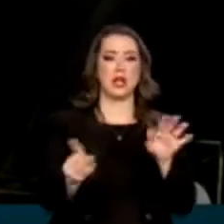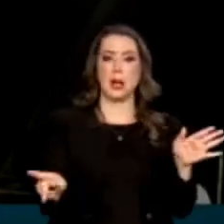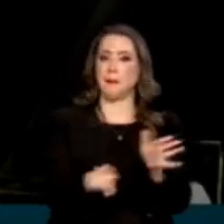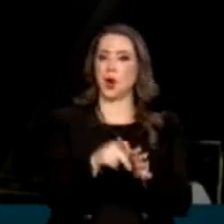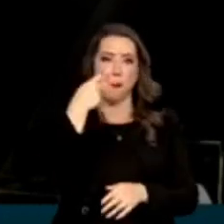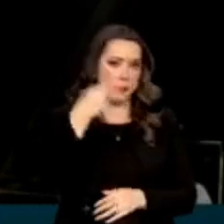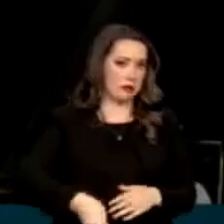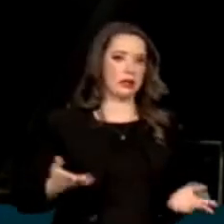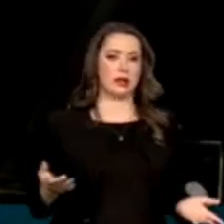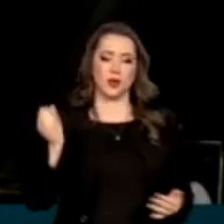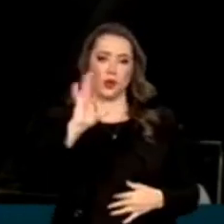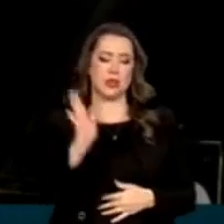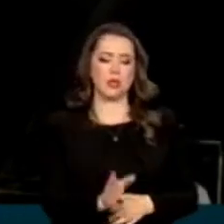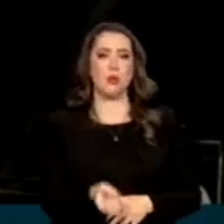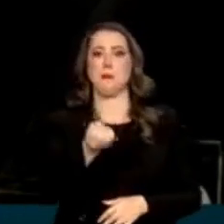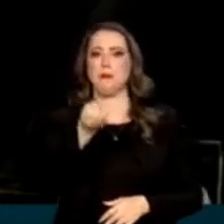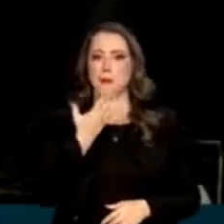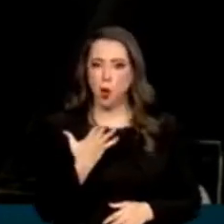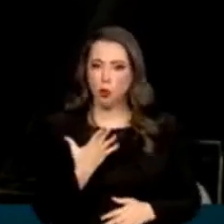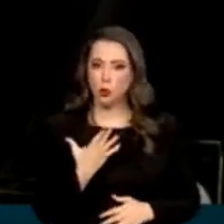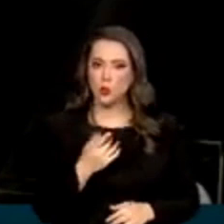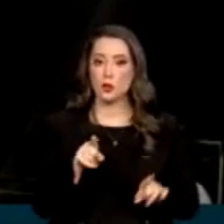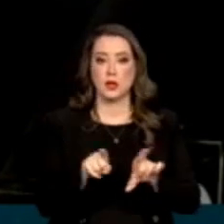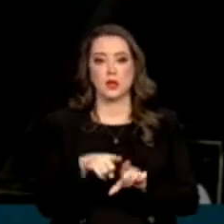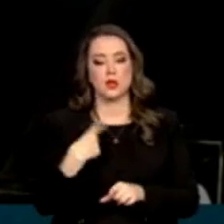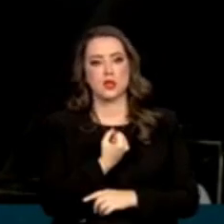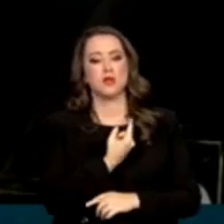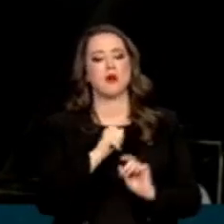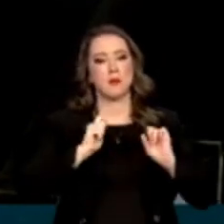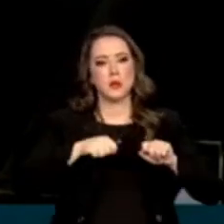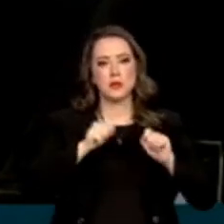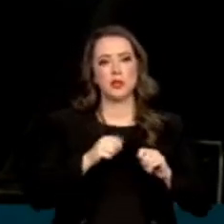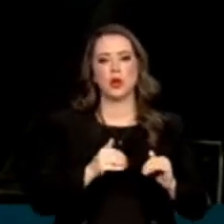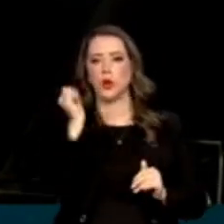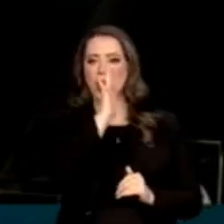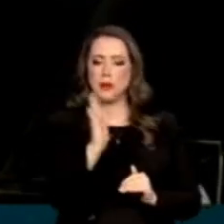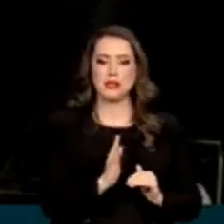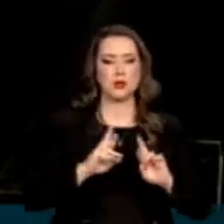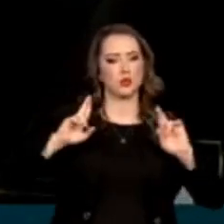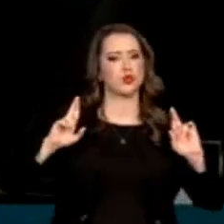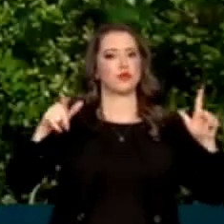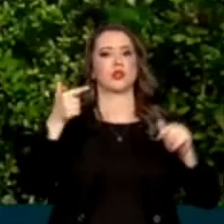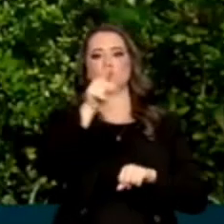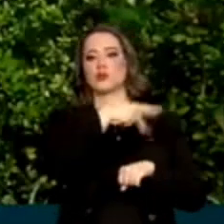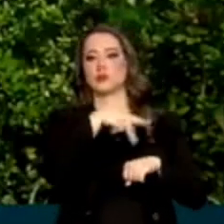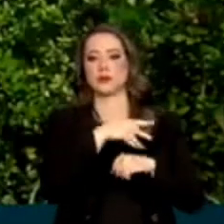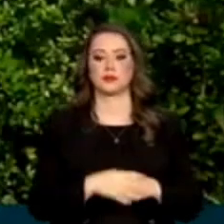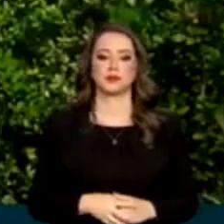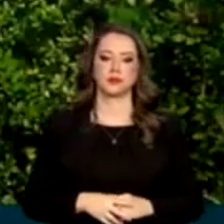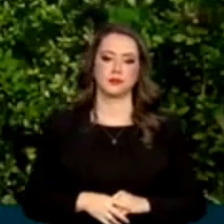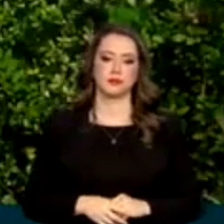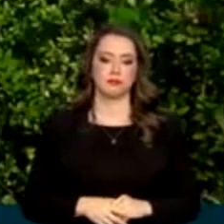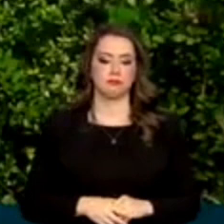competência e de vanguarda, que vai nos posicionar de uma forma diferenciada. As medidas